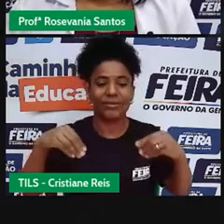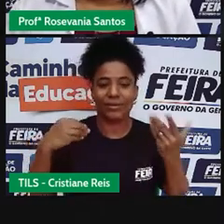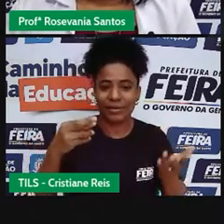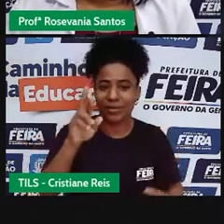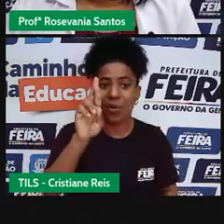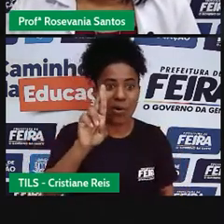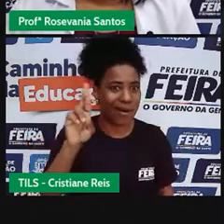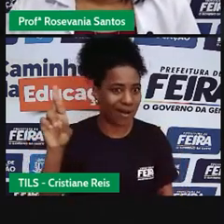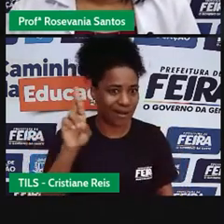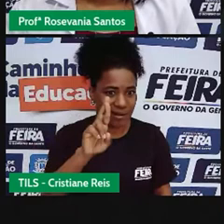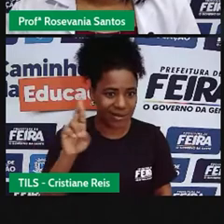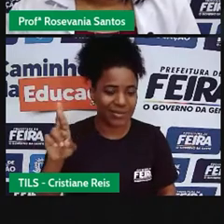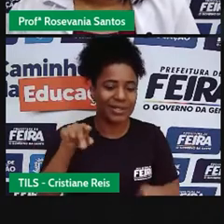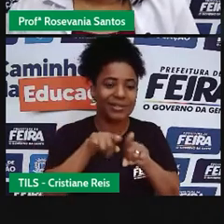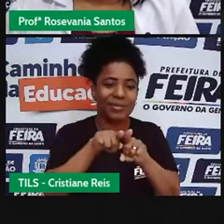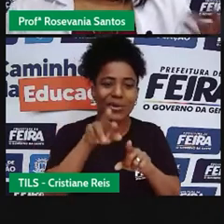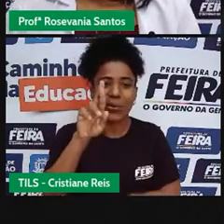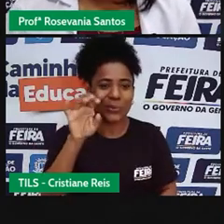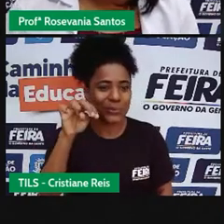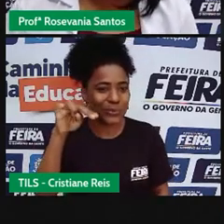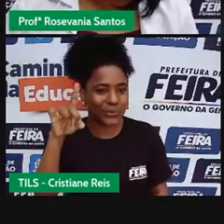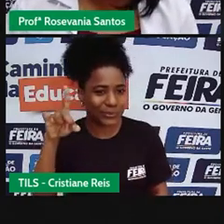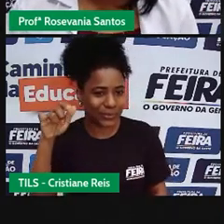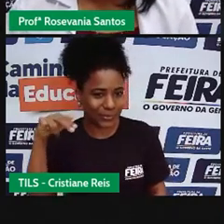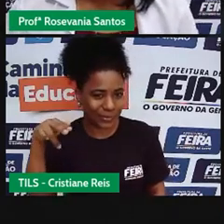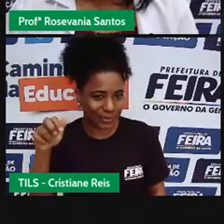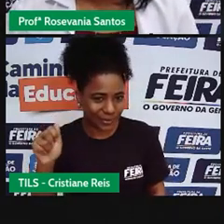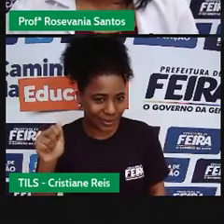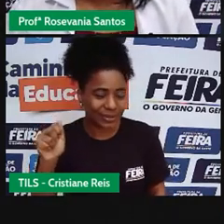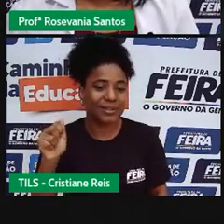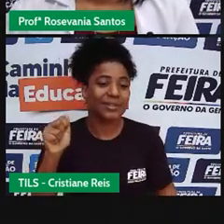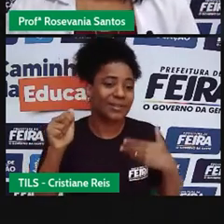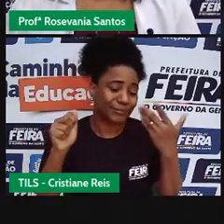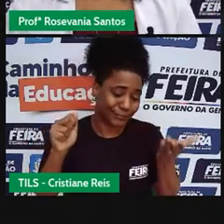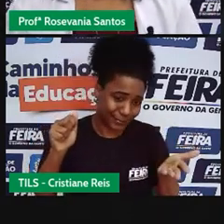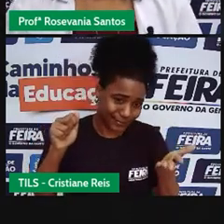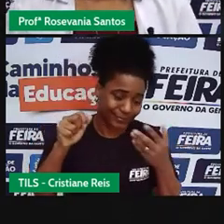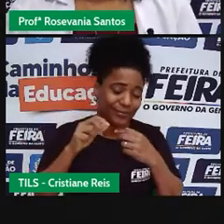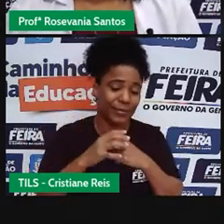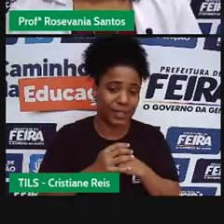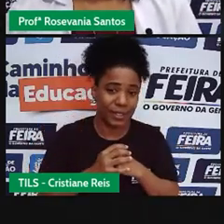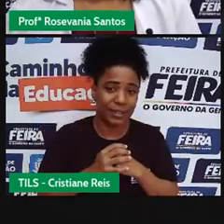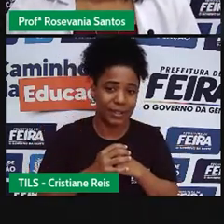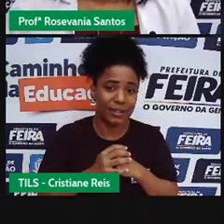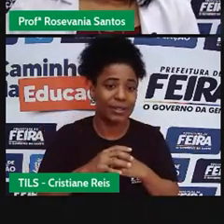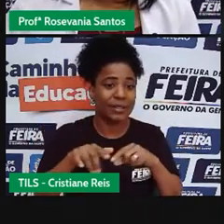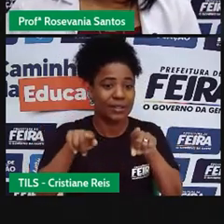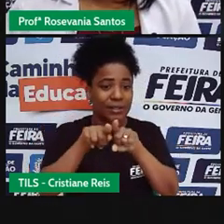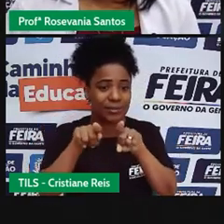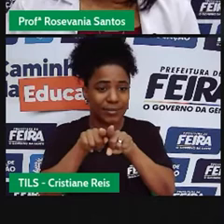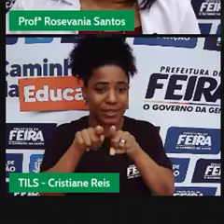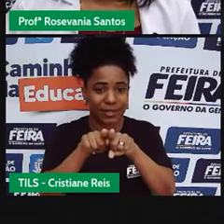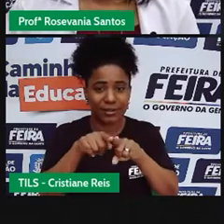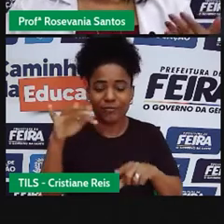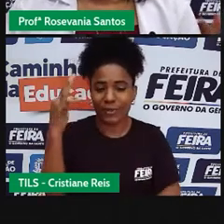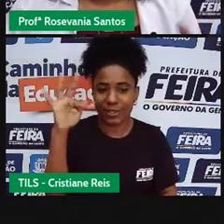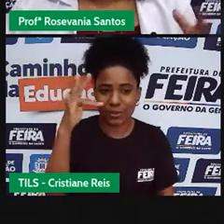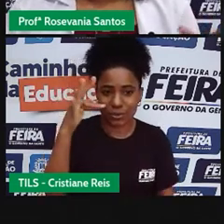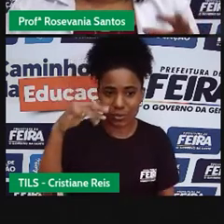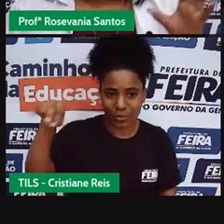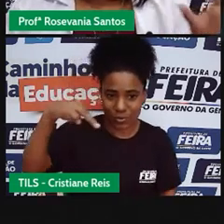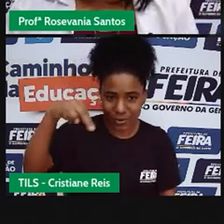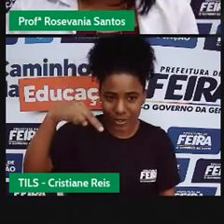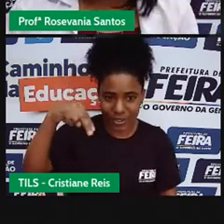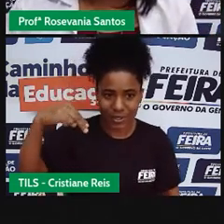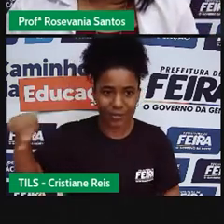território de Moronha, né, da Itália de Amapá, hoje em dia também já não existe mais, ou no período que a ilha de Pernambi de Moronha, né, ela